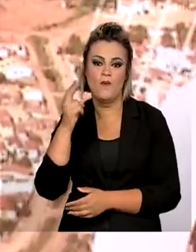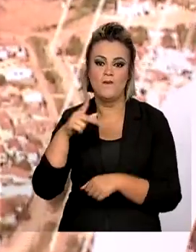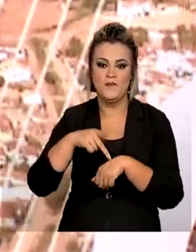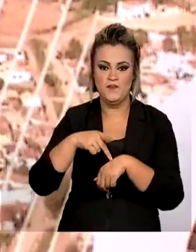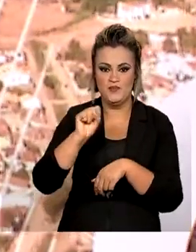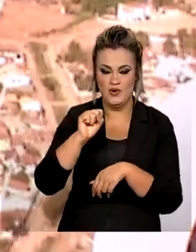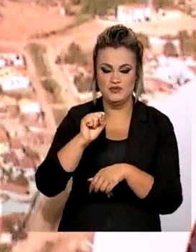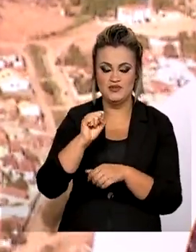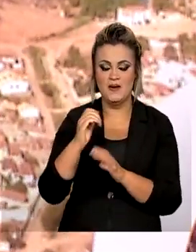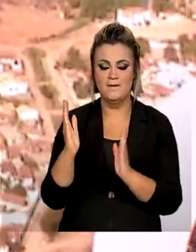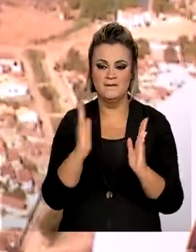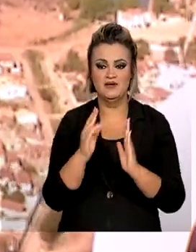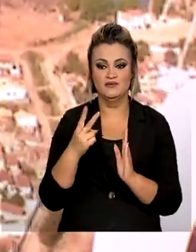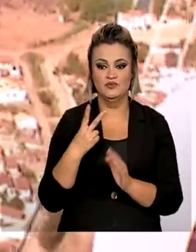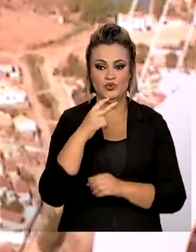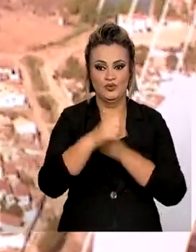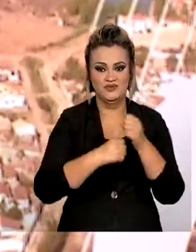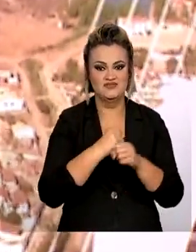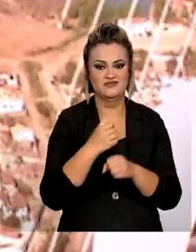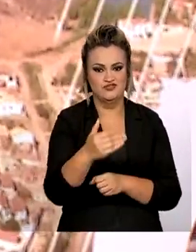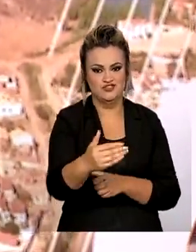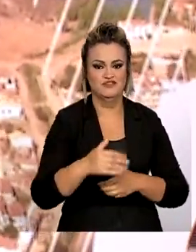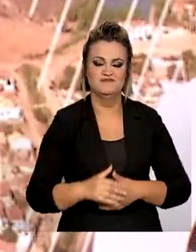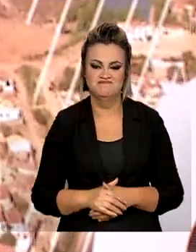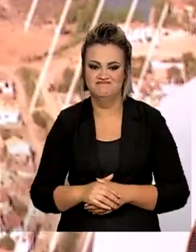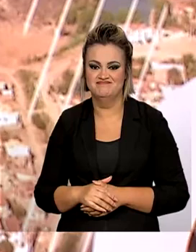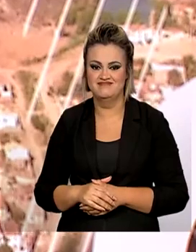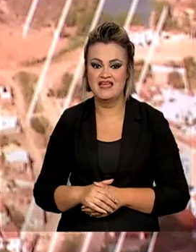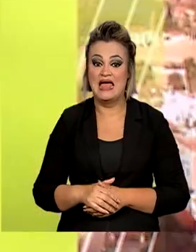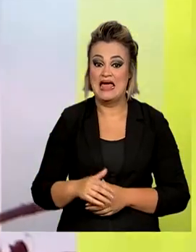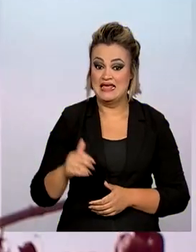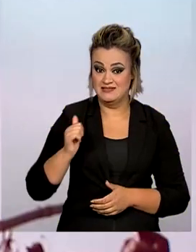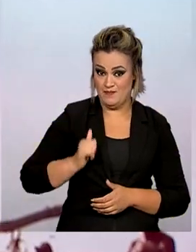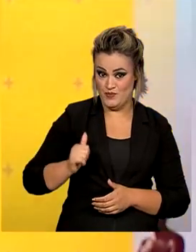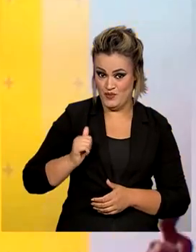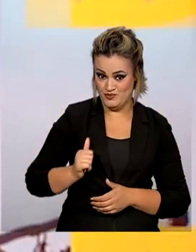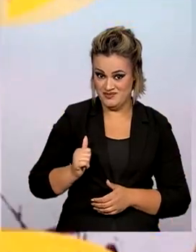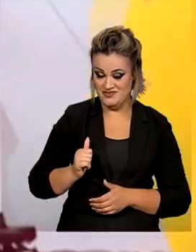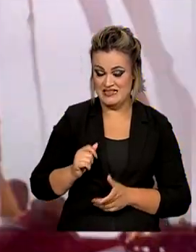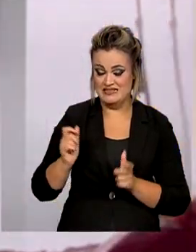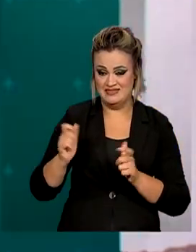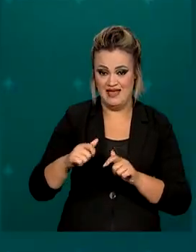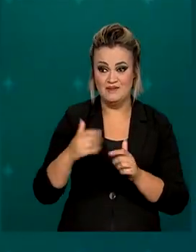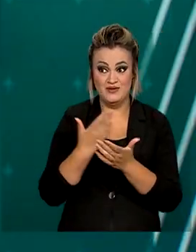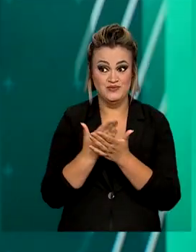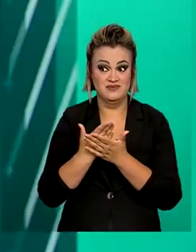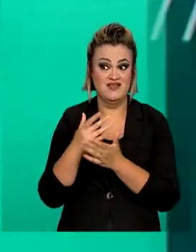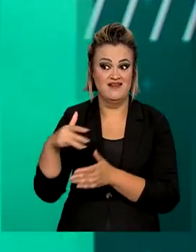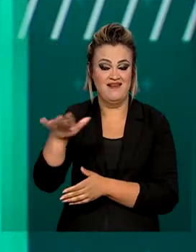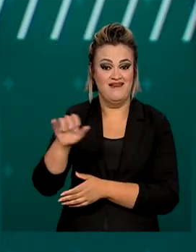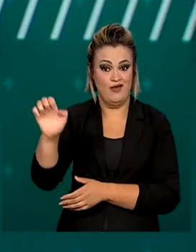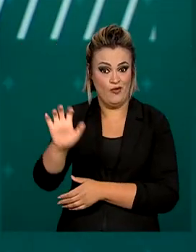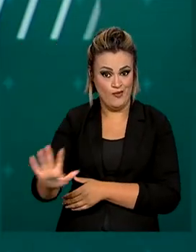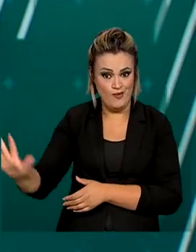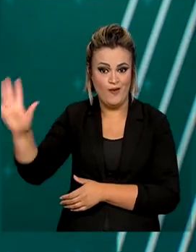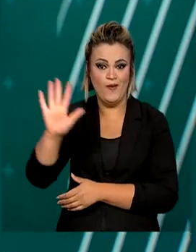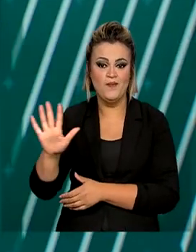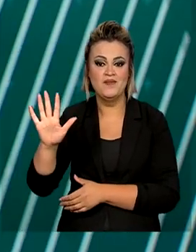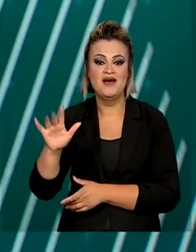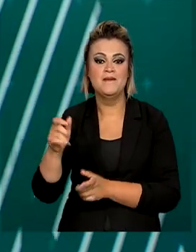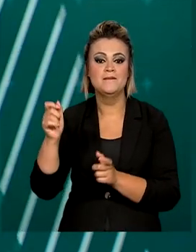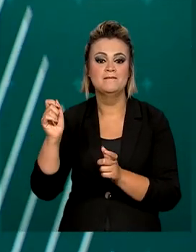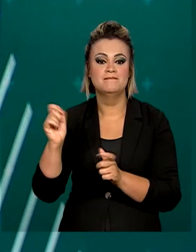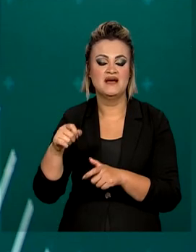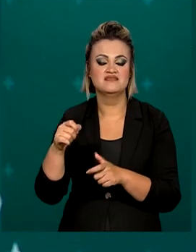-graduação para o período letivo 2023-2024. Com a bolsa para estudar no país europeu, o